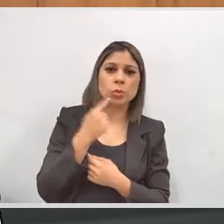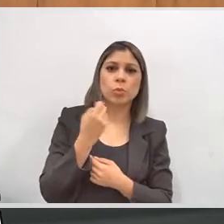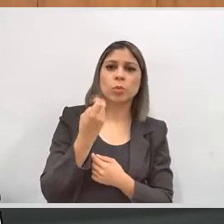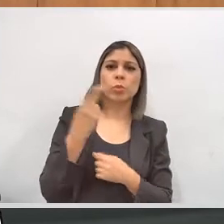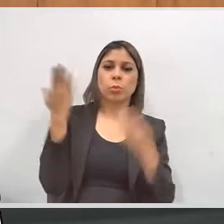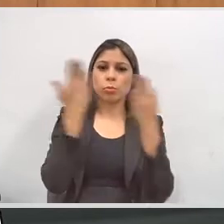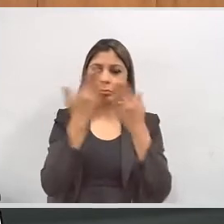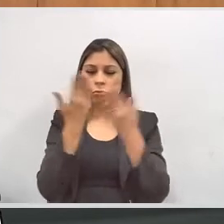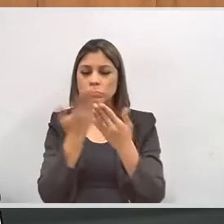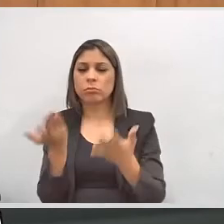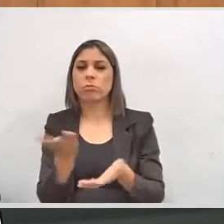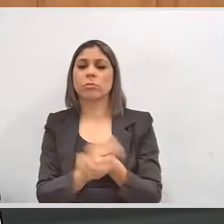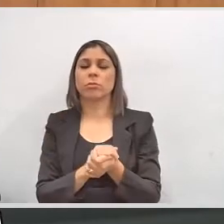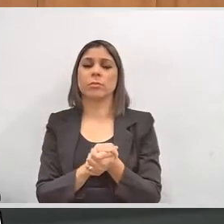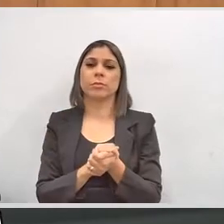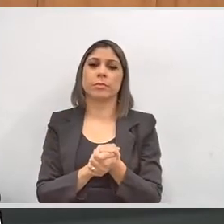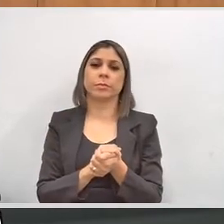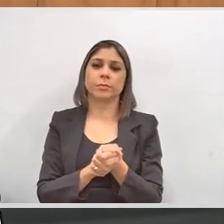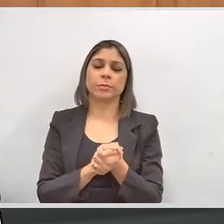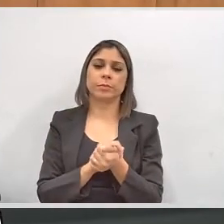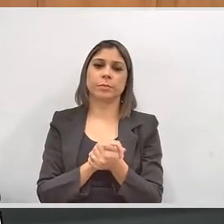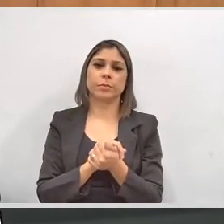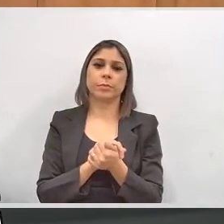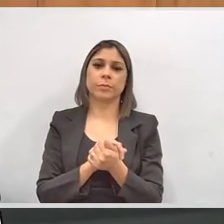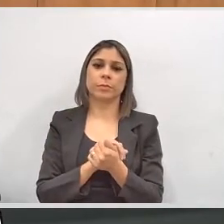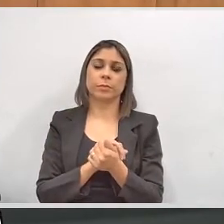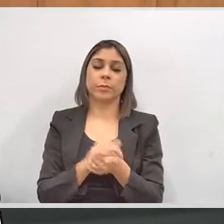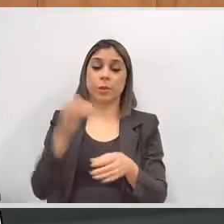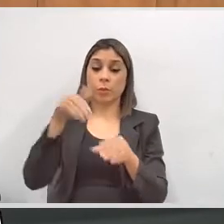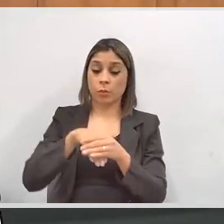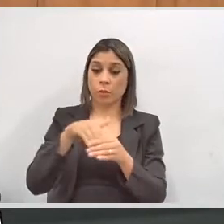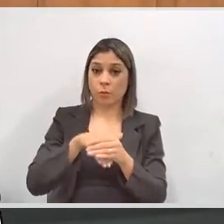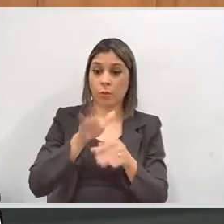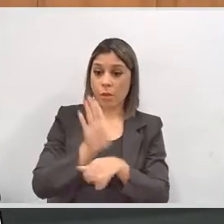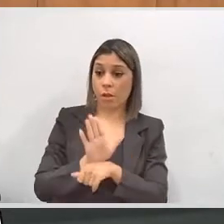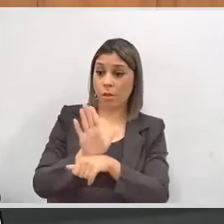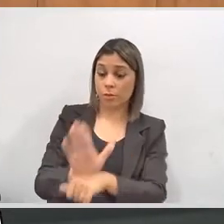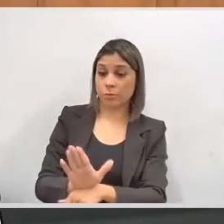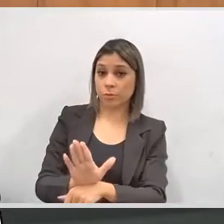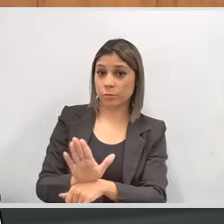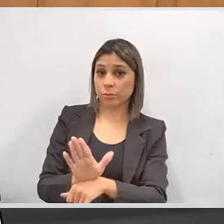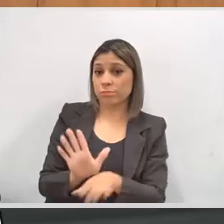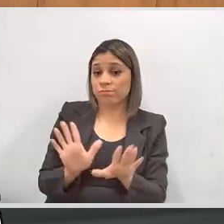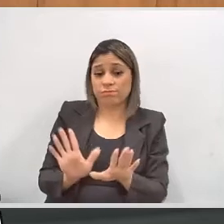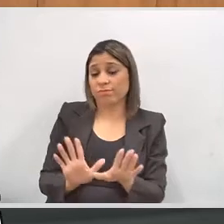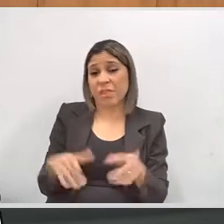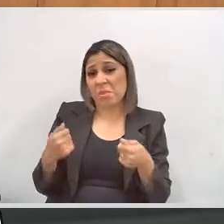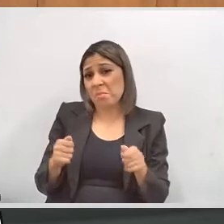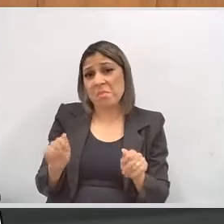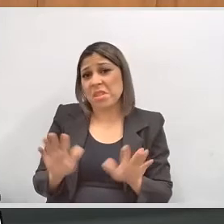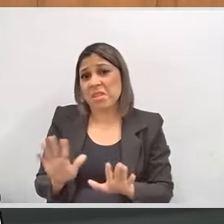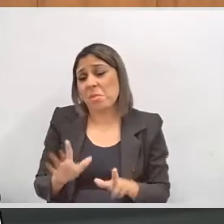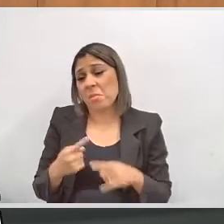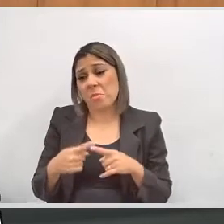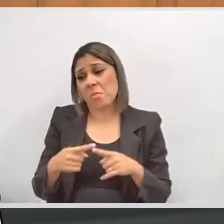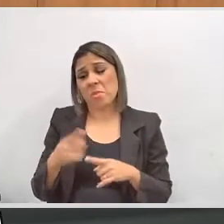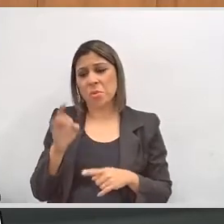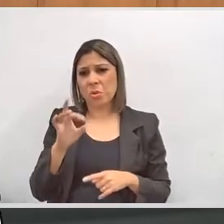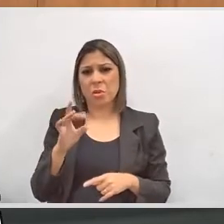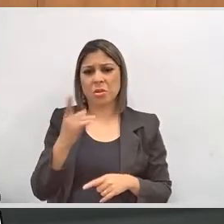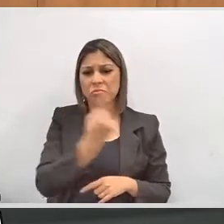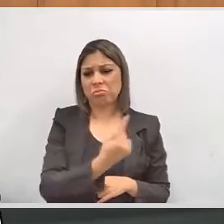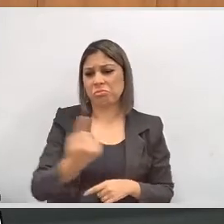auditivo, talvez até esse voto assistido não faça tanta diferença, que ele sabe